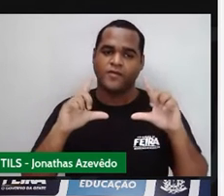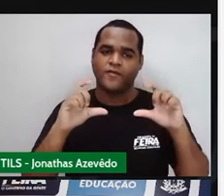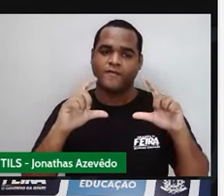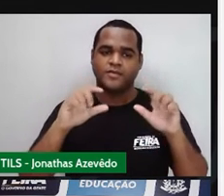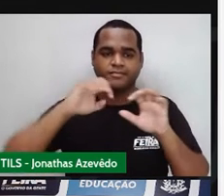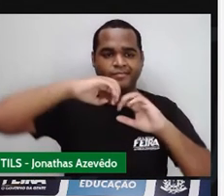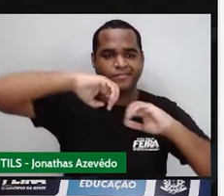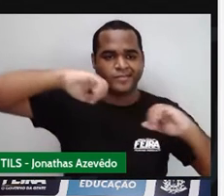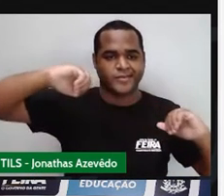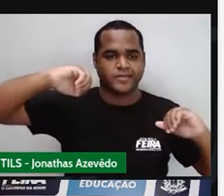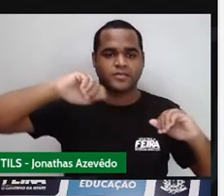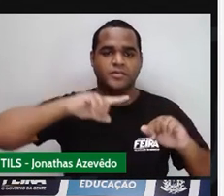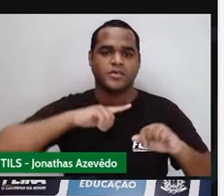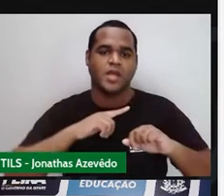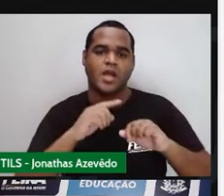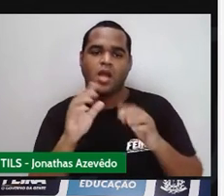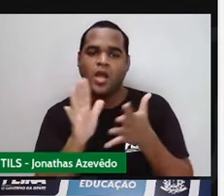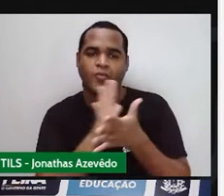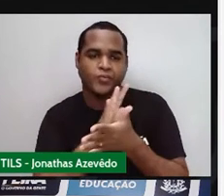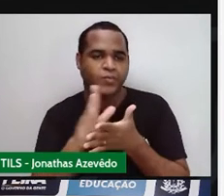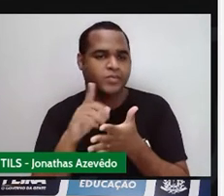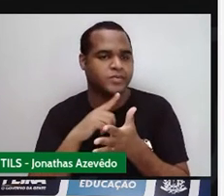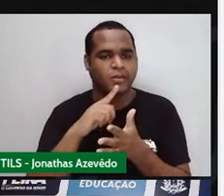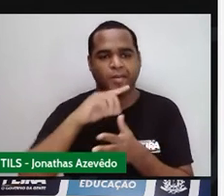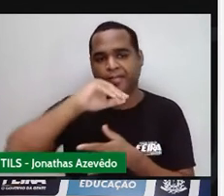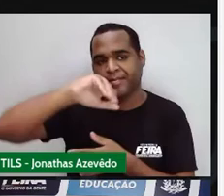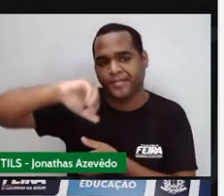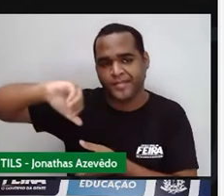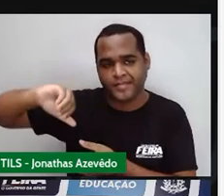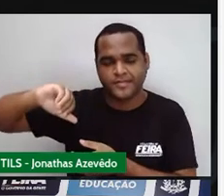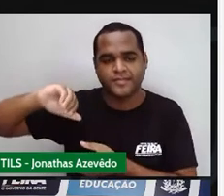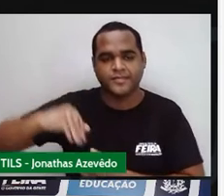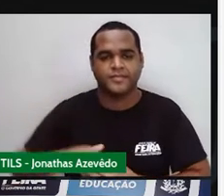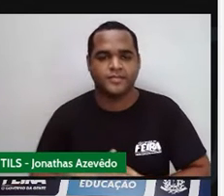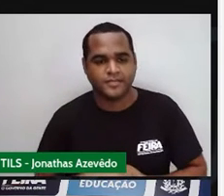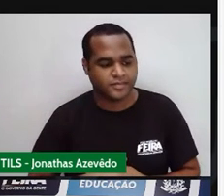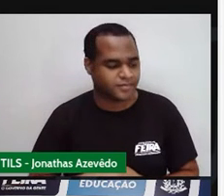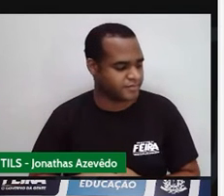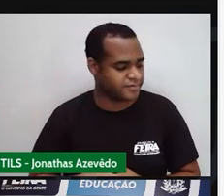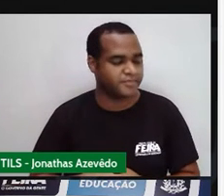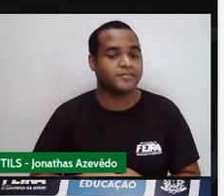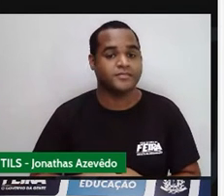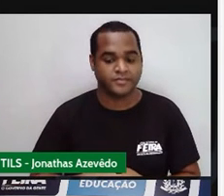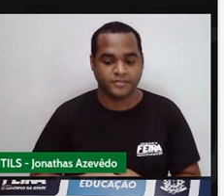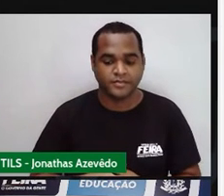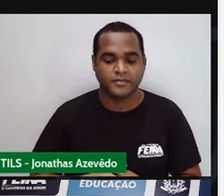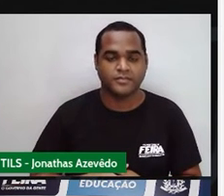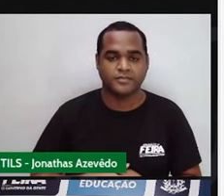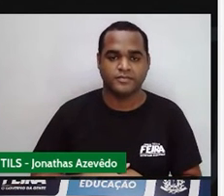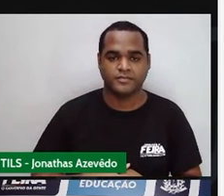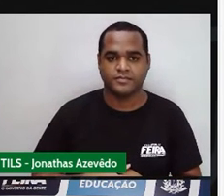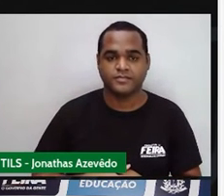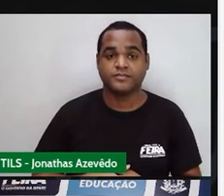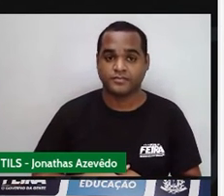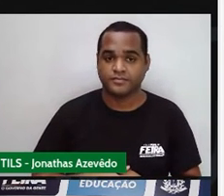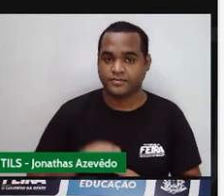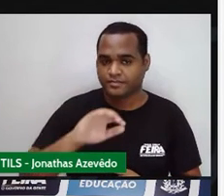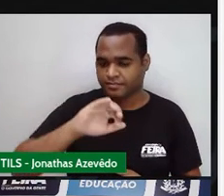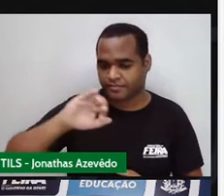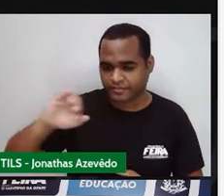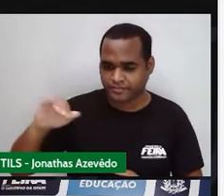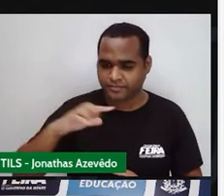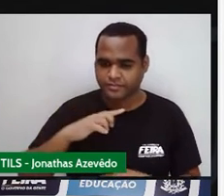Vou puxar algumas coisas aqui pro lado. Vou puxar um pouquinho aqui pro lado e vou